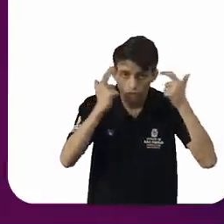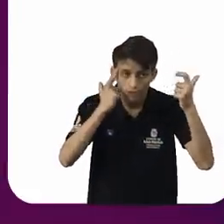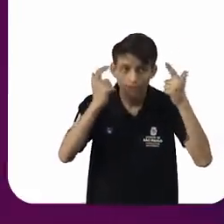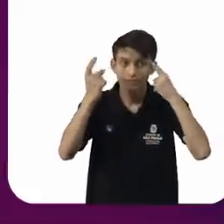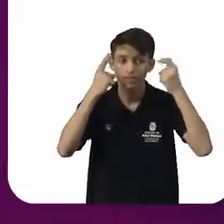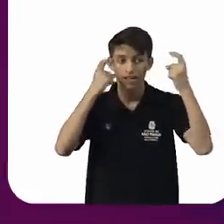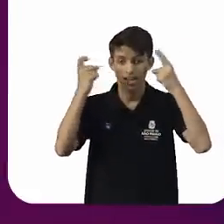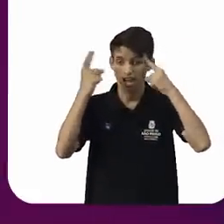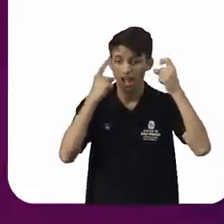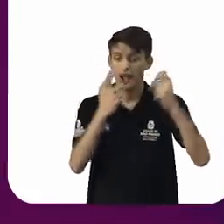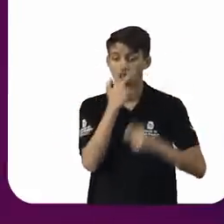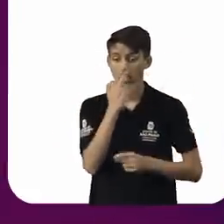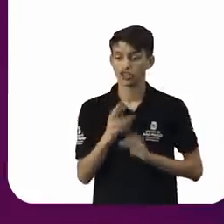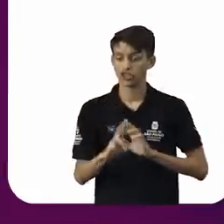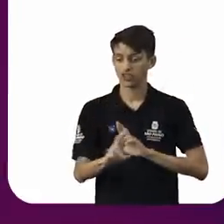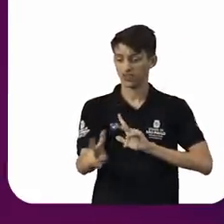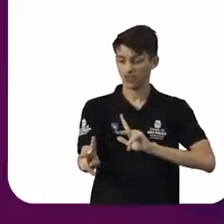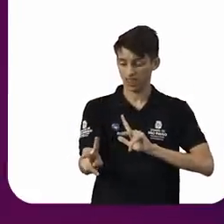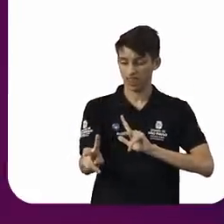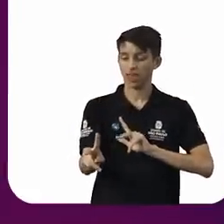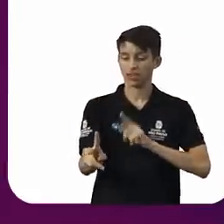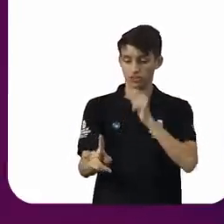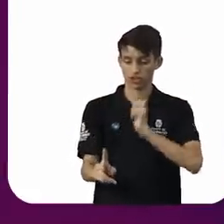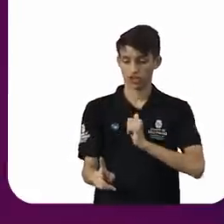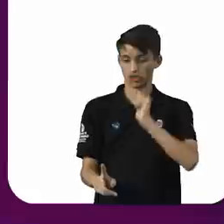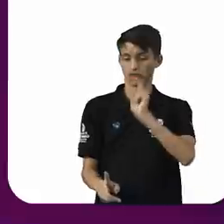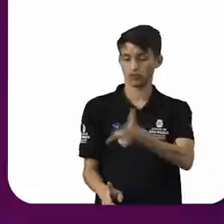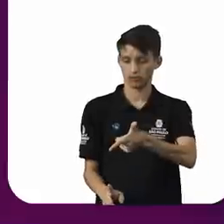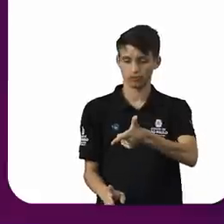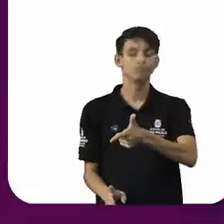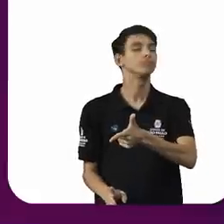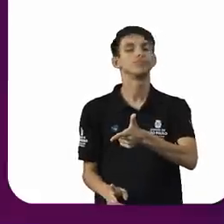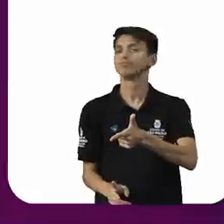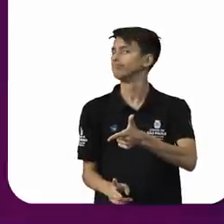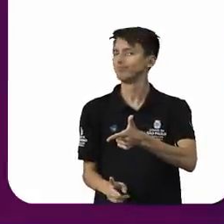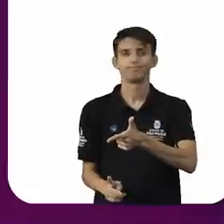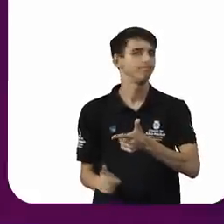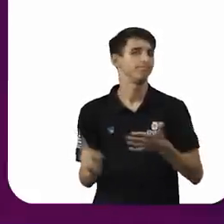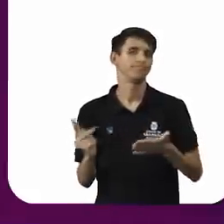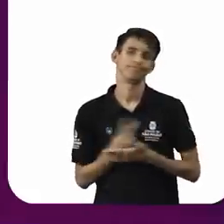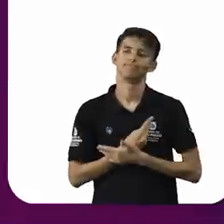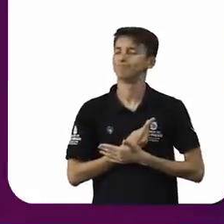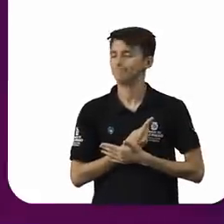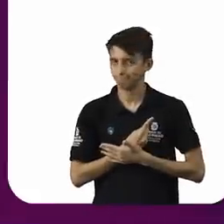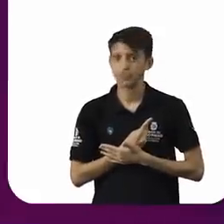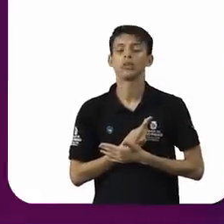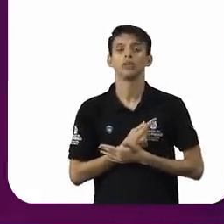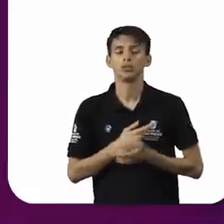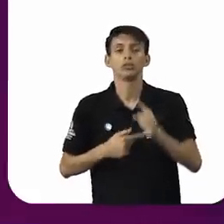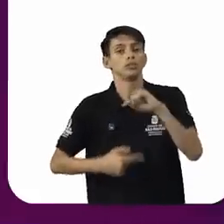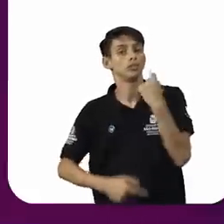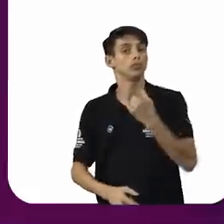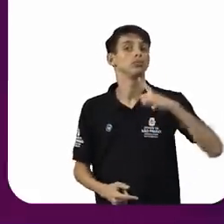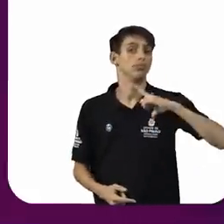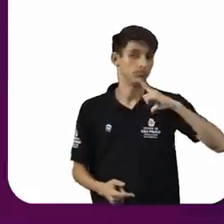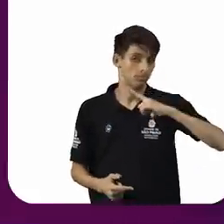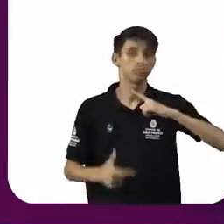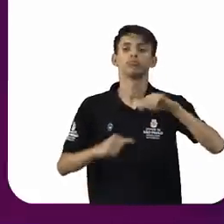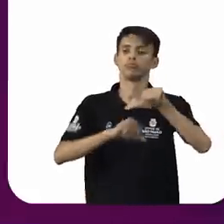diferente e o inferior, ele está plantado ali. Nós vamos ingressar aí para que a gente tenha um horizonte de